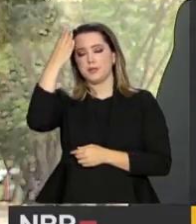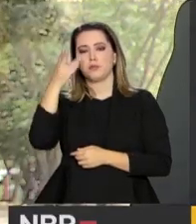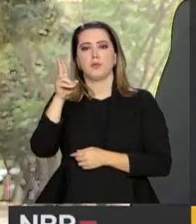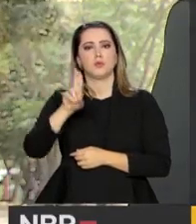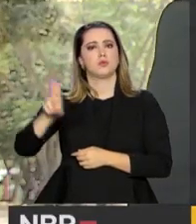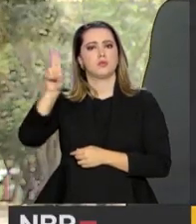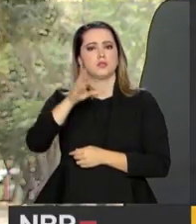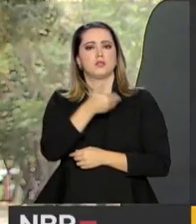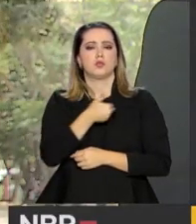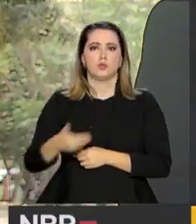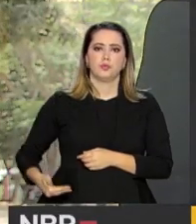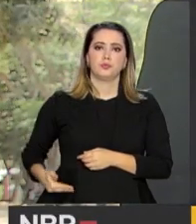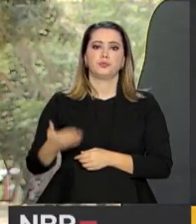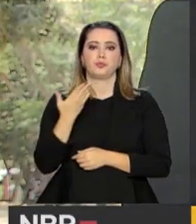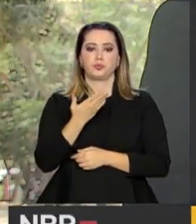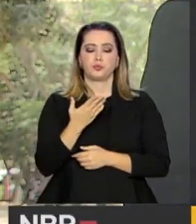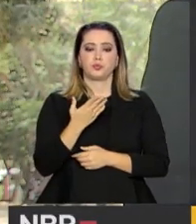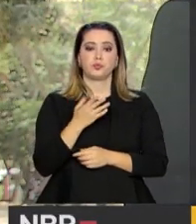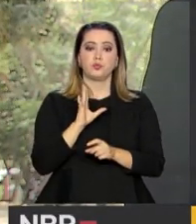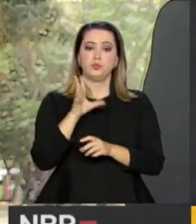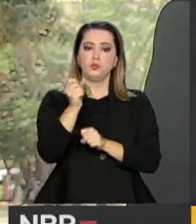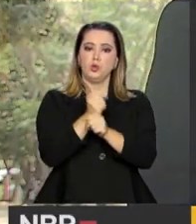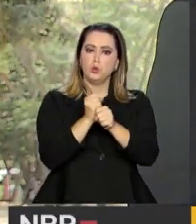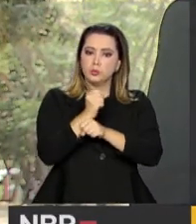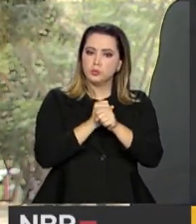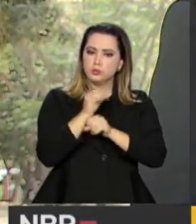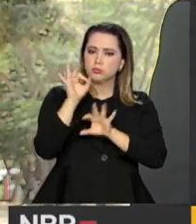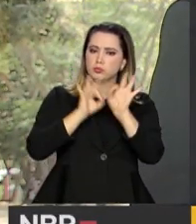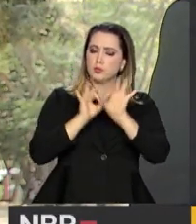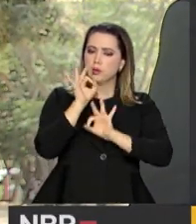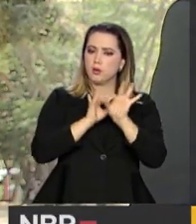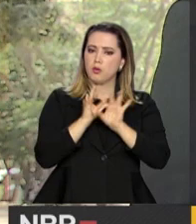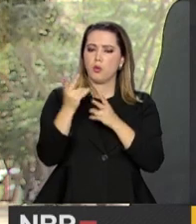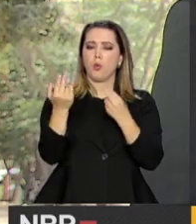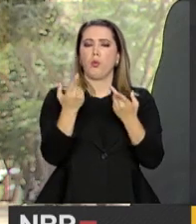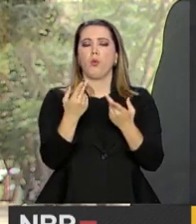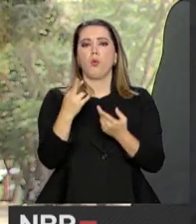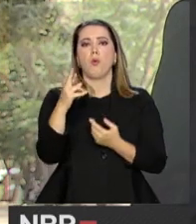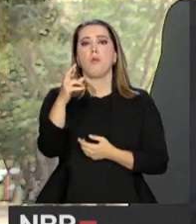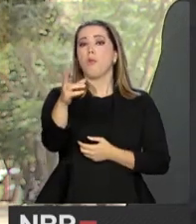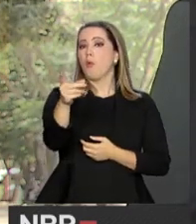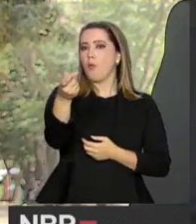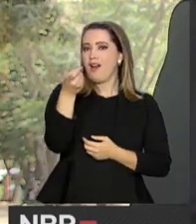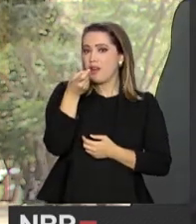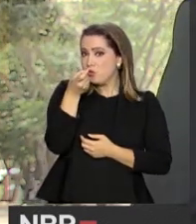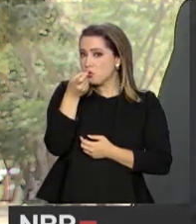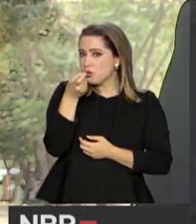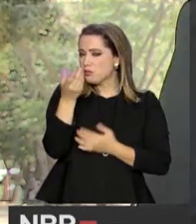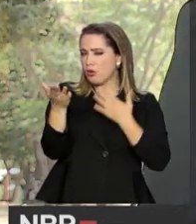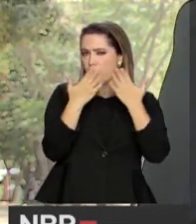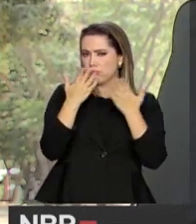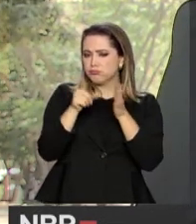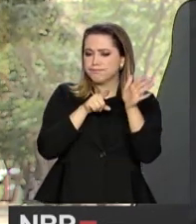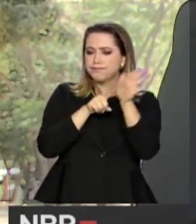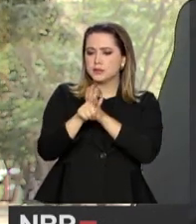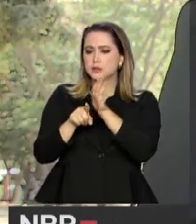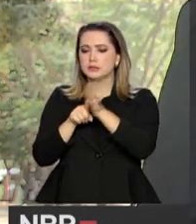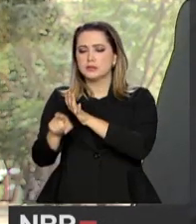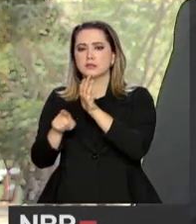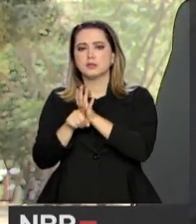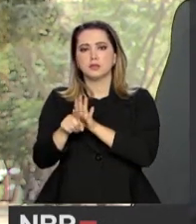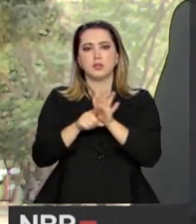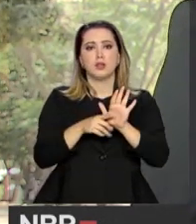Elaborado anualmente, esse documento é como um raio-x do ensino superior no Brasil. Um importante guia para a criação de políticas